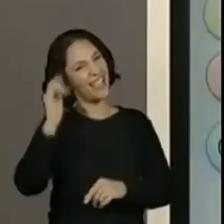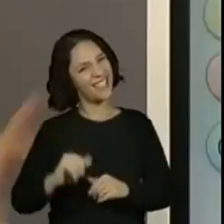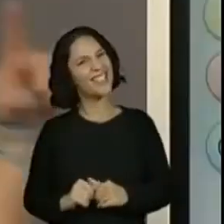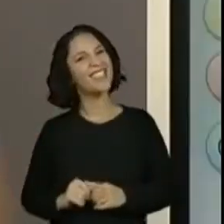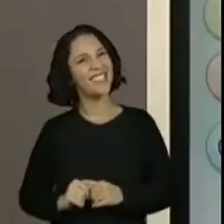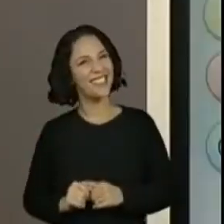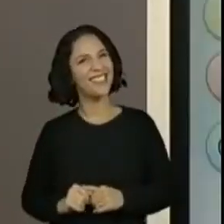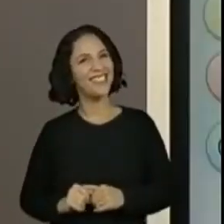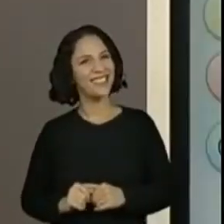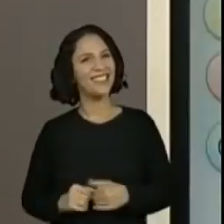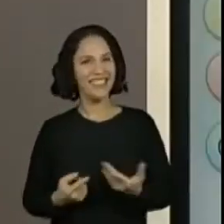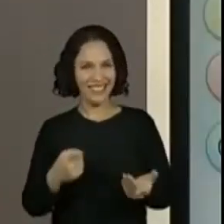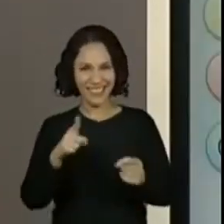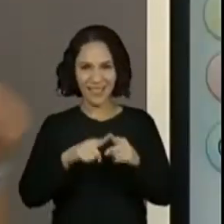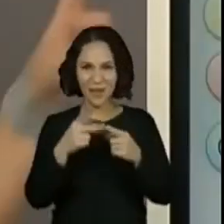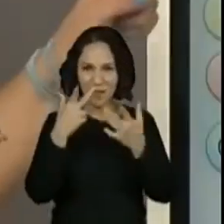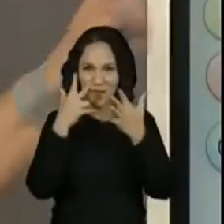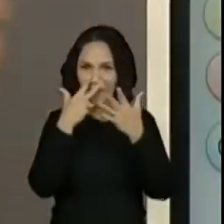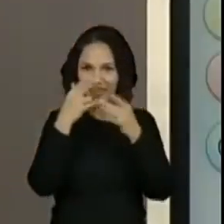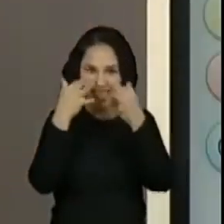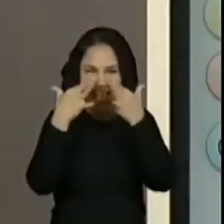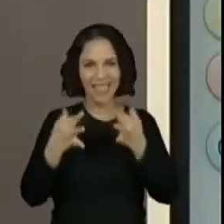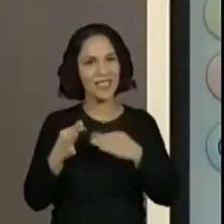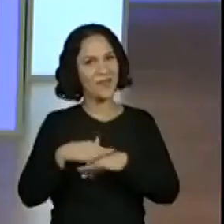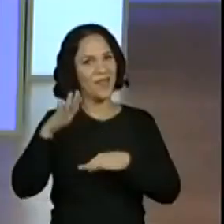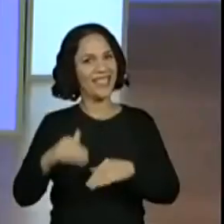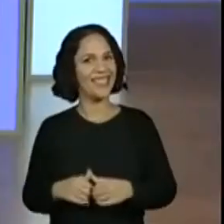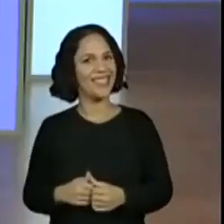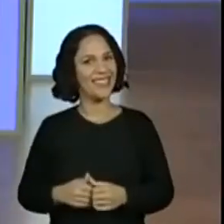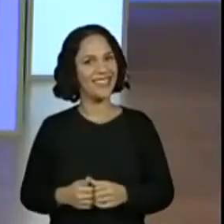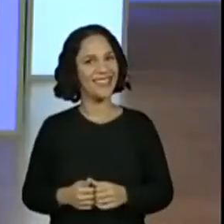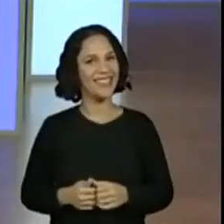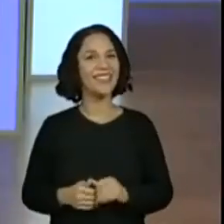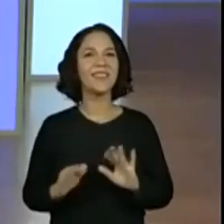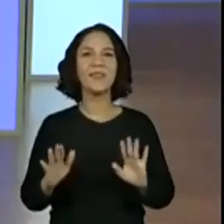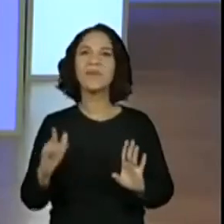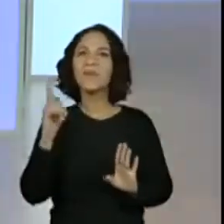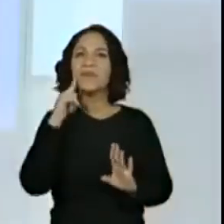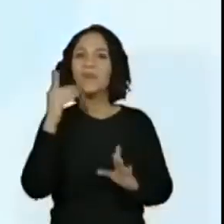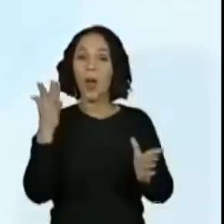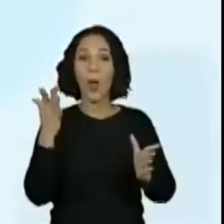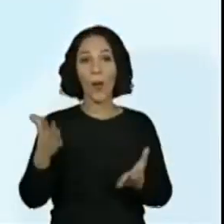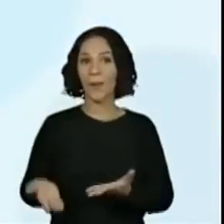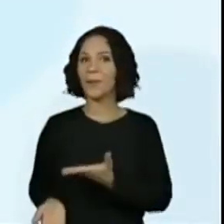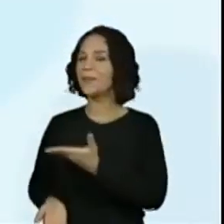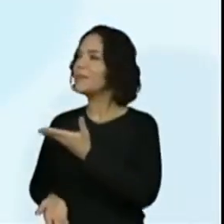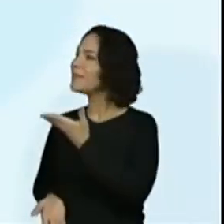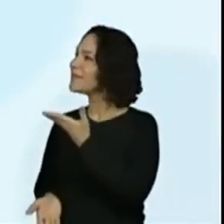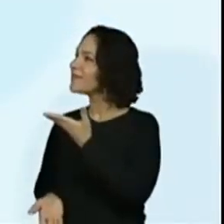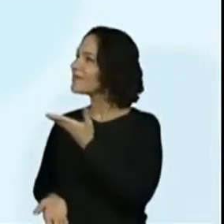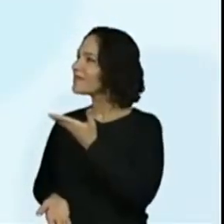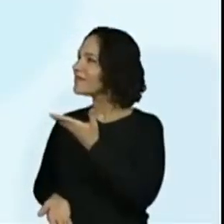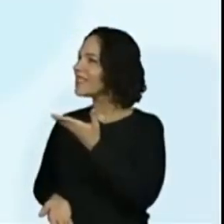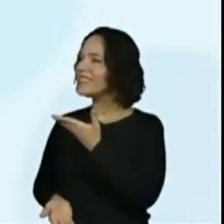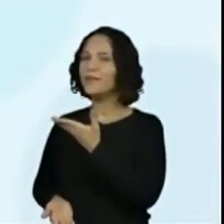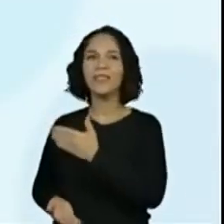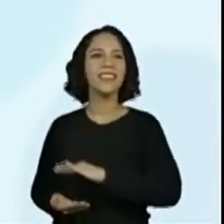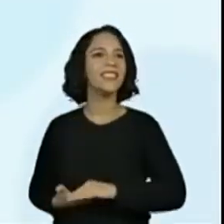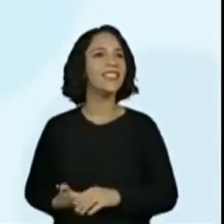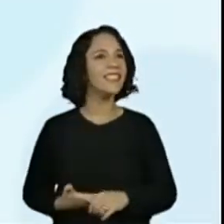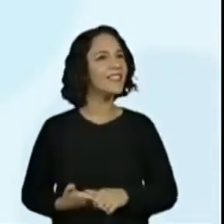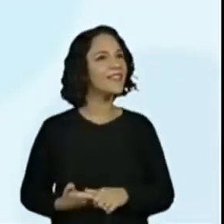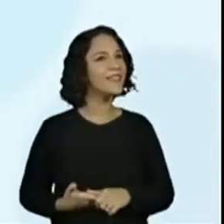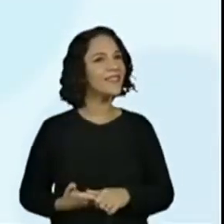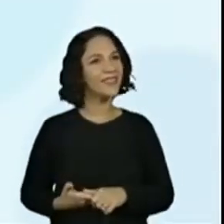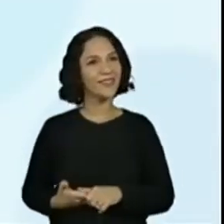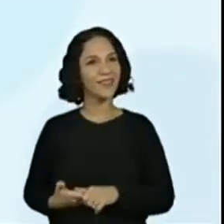Reforça. Eu acho que eles ficaram mais atentos. Olhem agora para a nossa tela com as referências aqui. Eu sozinho